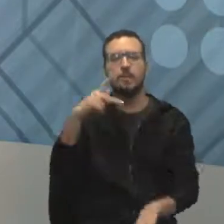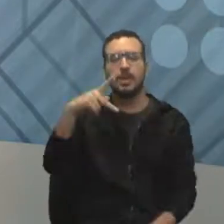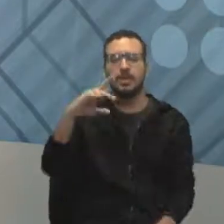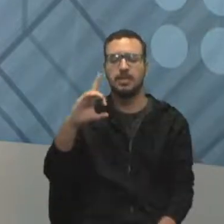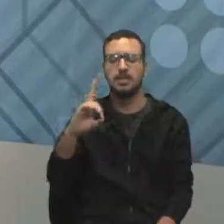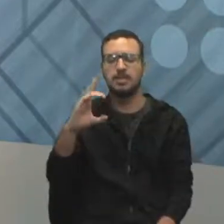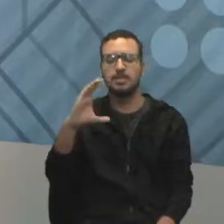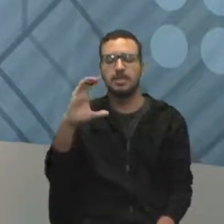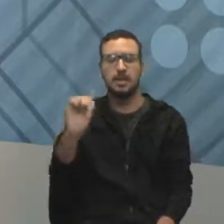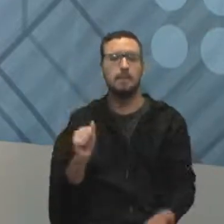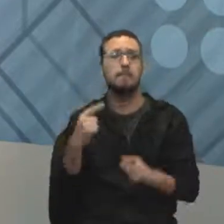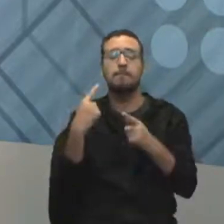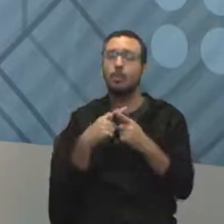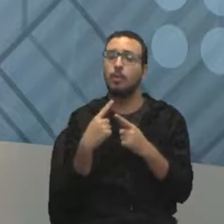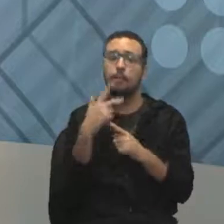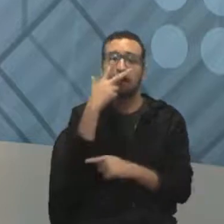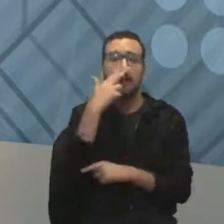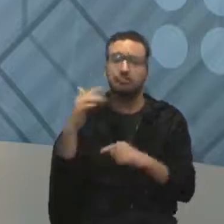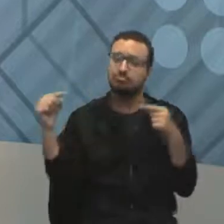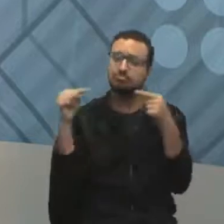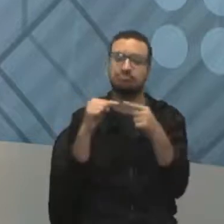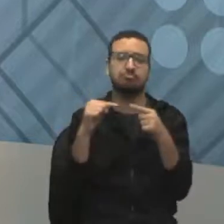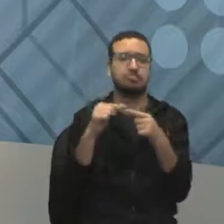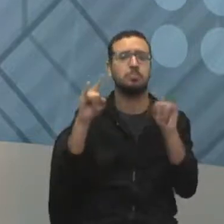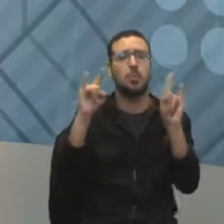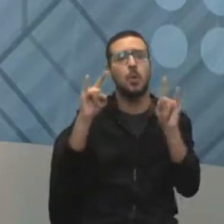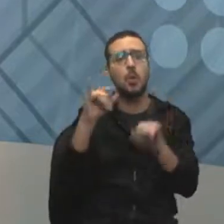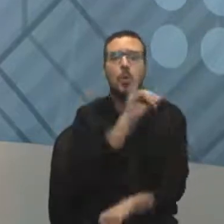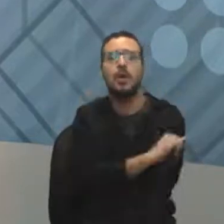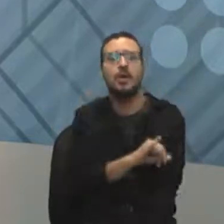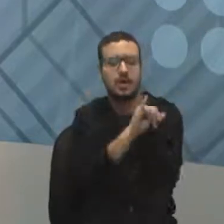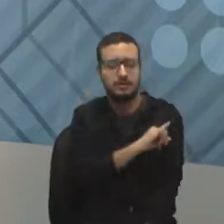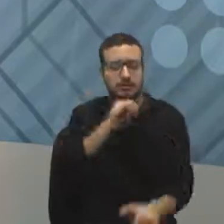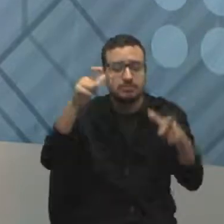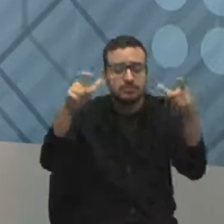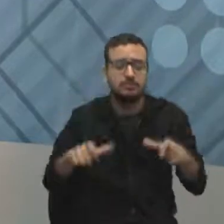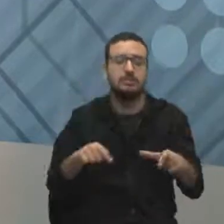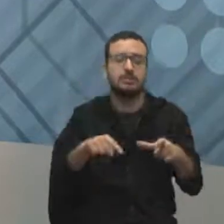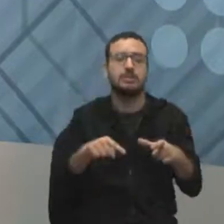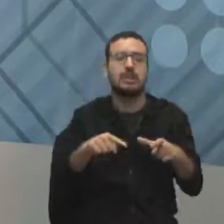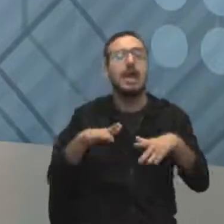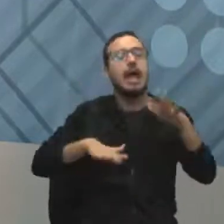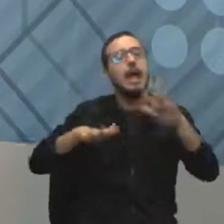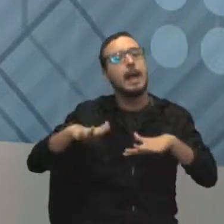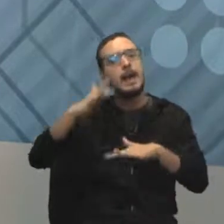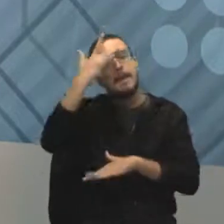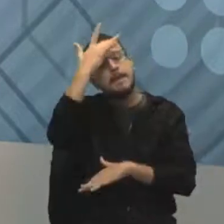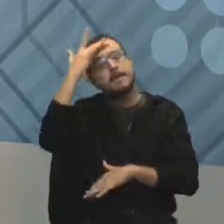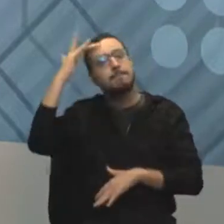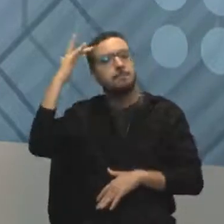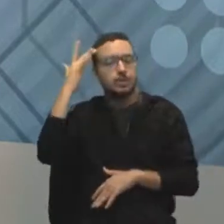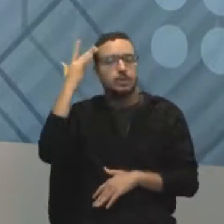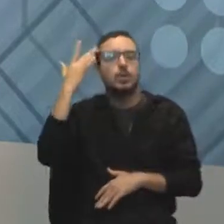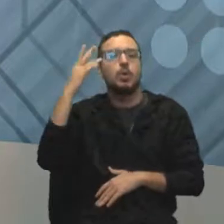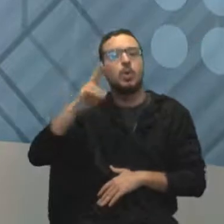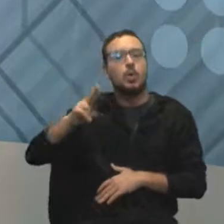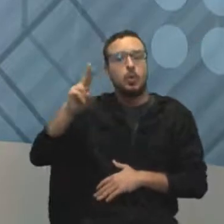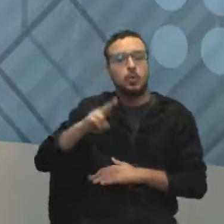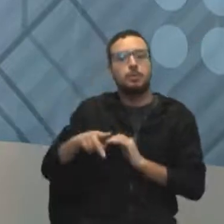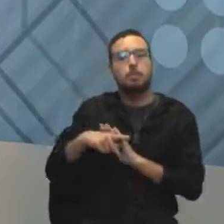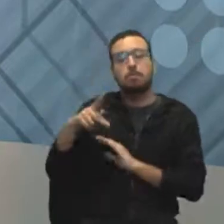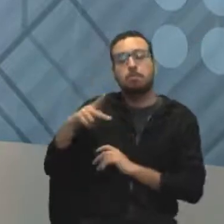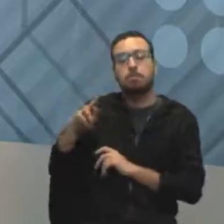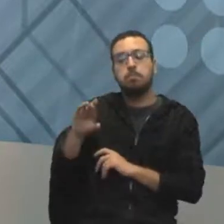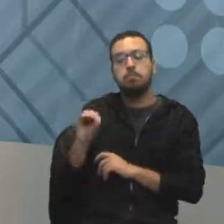Porque ele casa muito bem com o projeto. Apesar de as pessoas utilizarem o PDCA para processo,